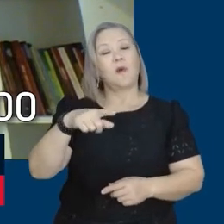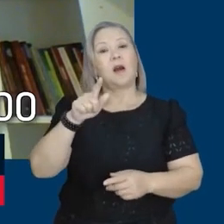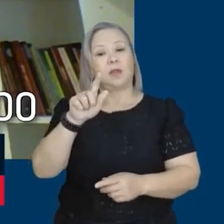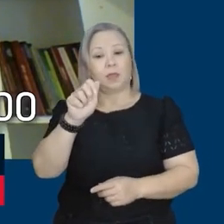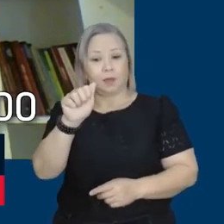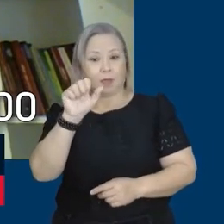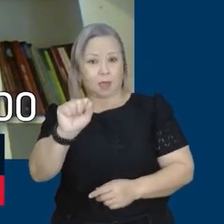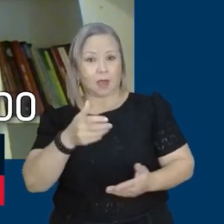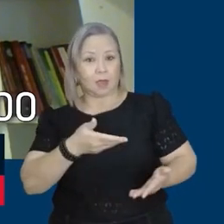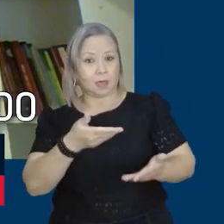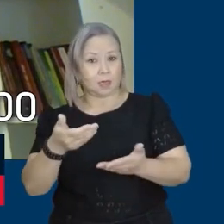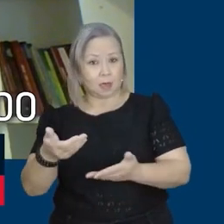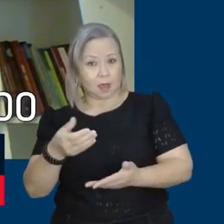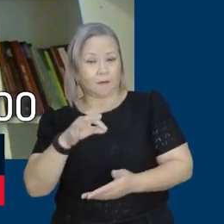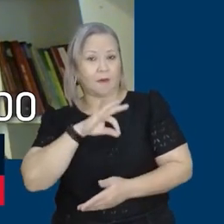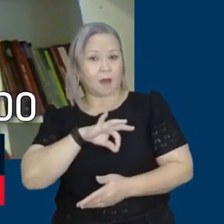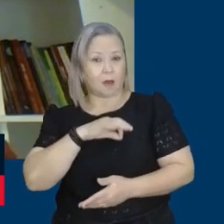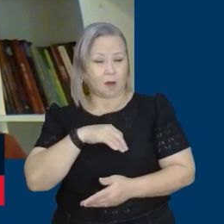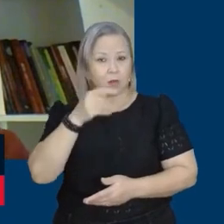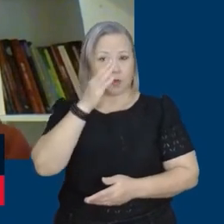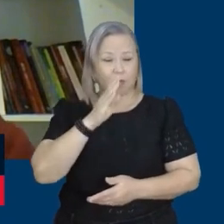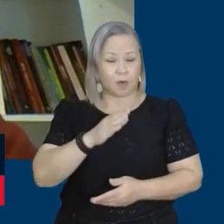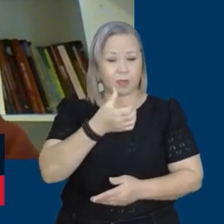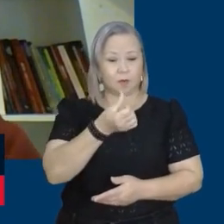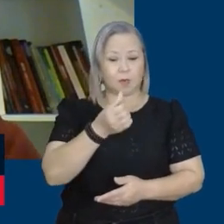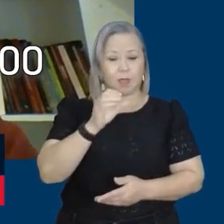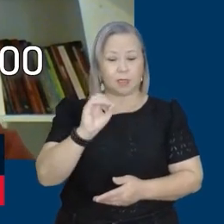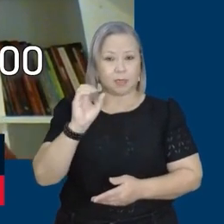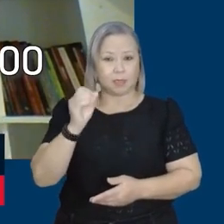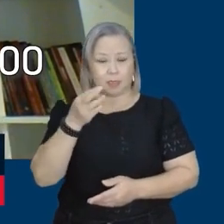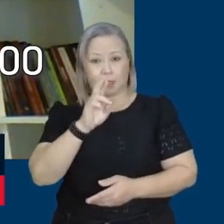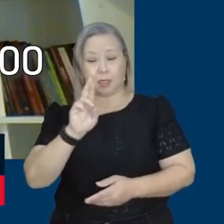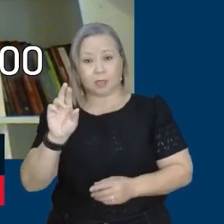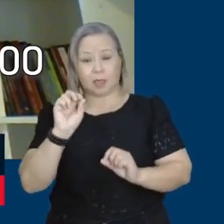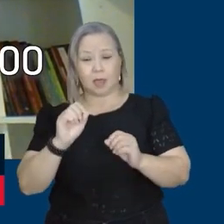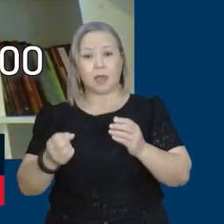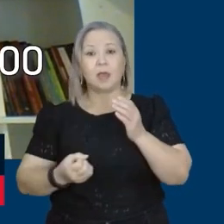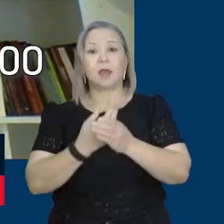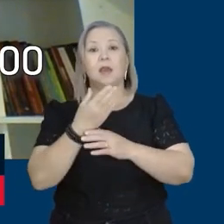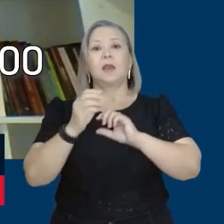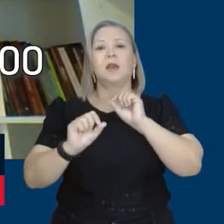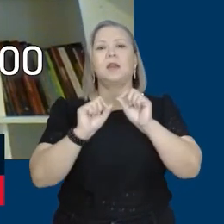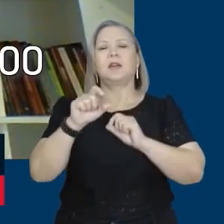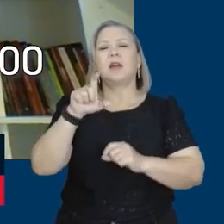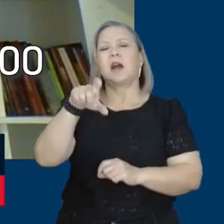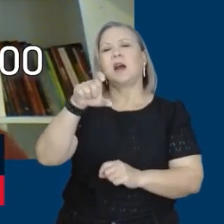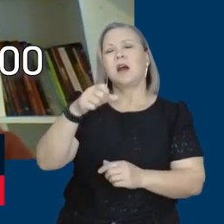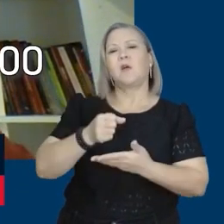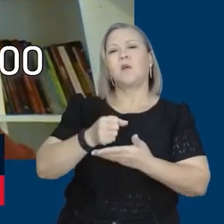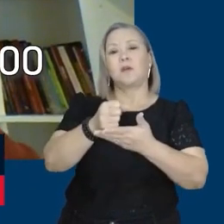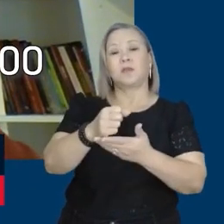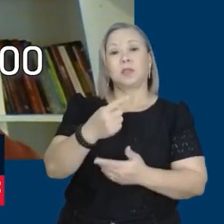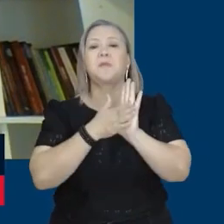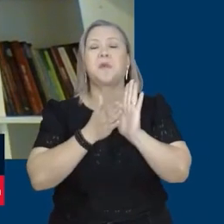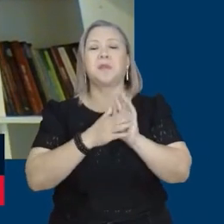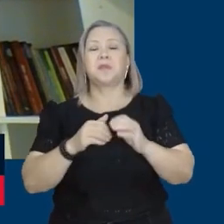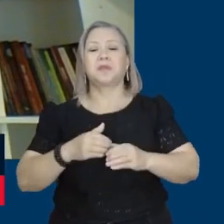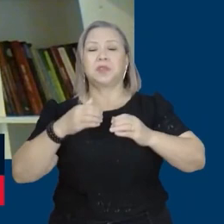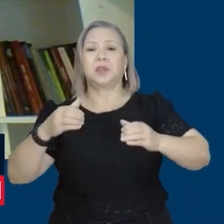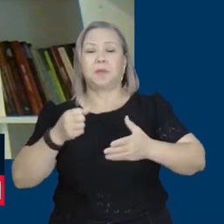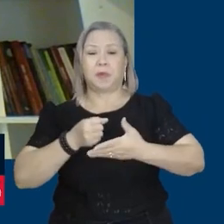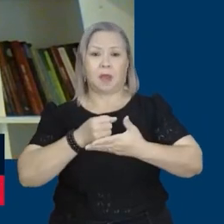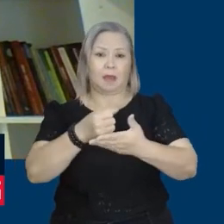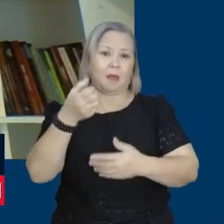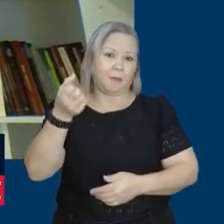levar o Auxílio Brasil para R$ 600 e criar um voucher, um auxílio de R$ para os caminhoneiros. E aí